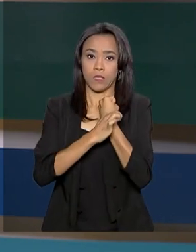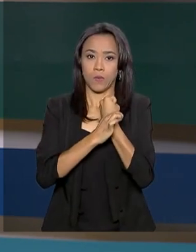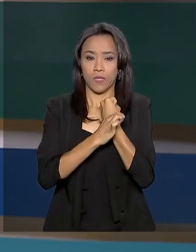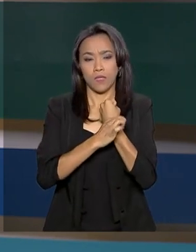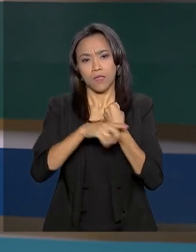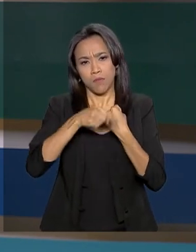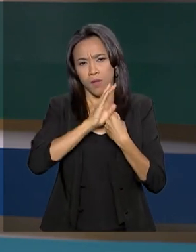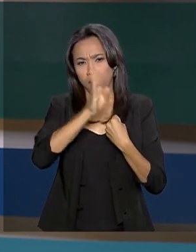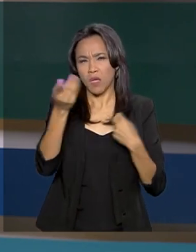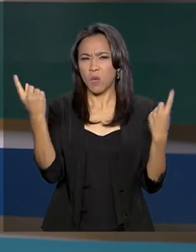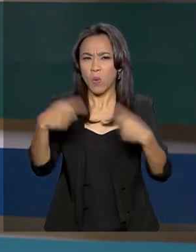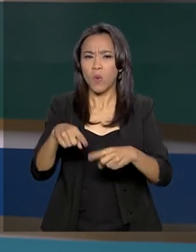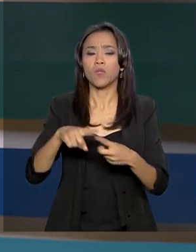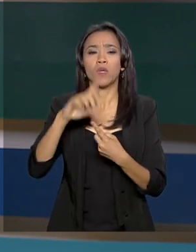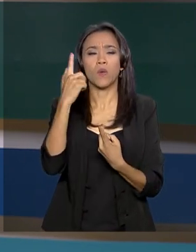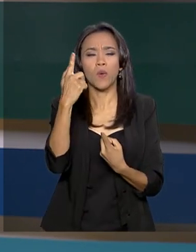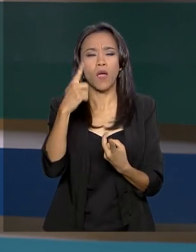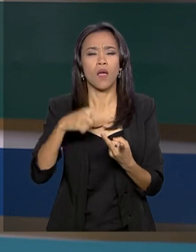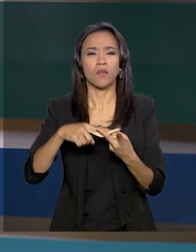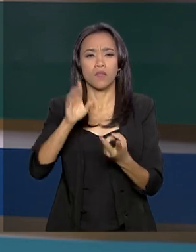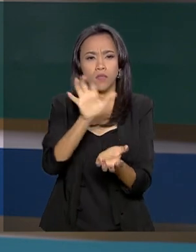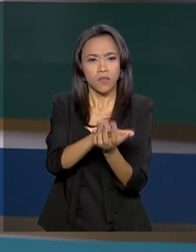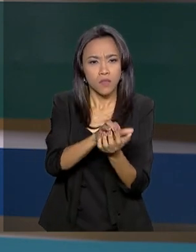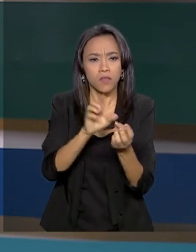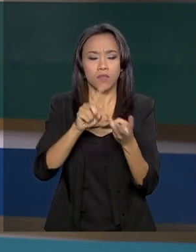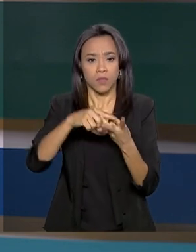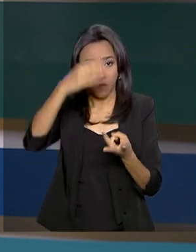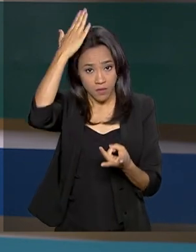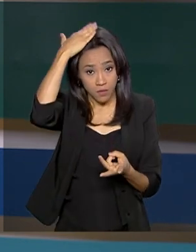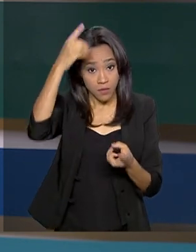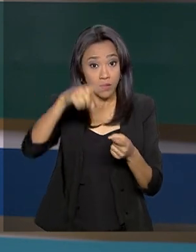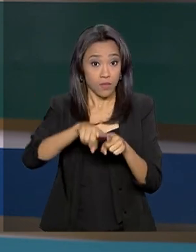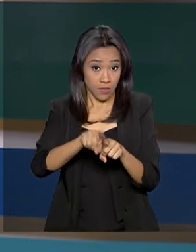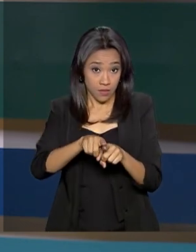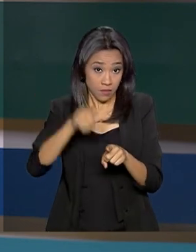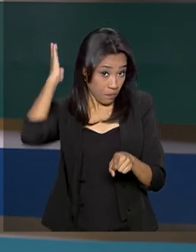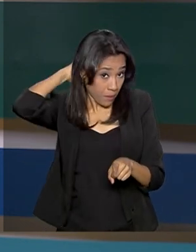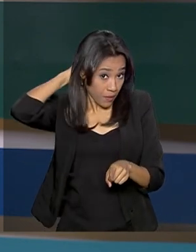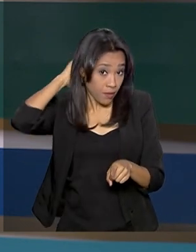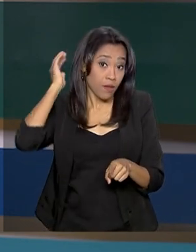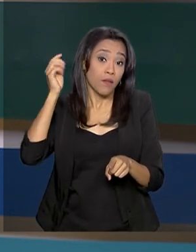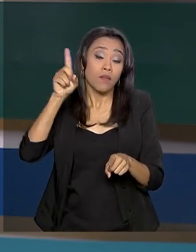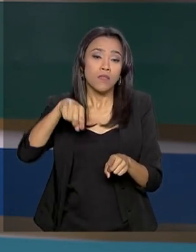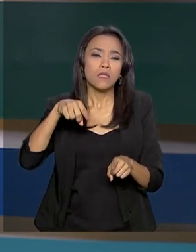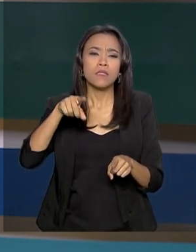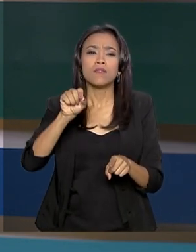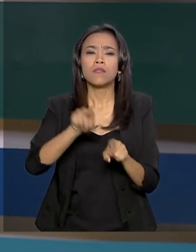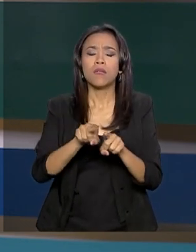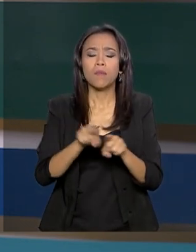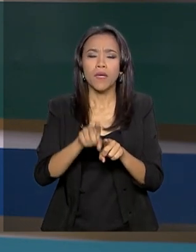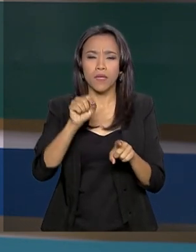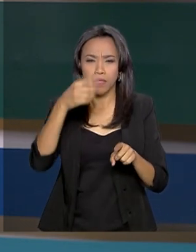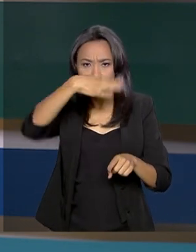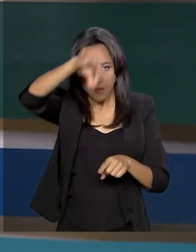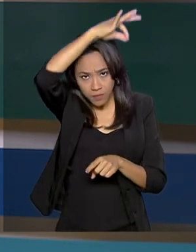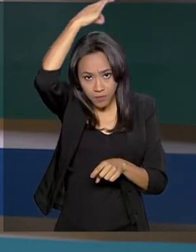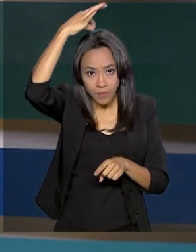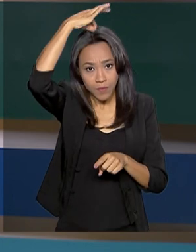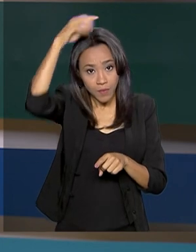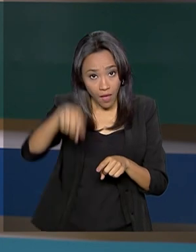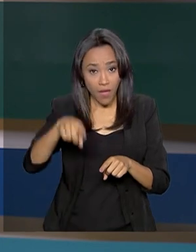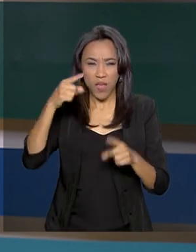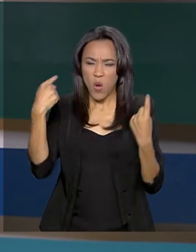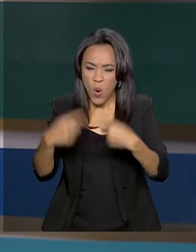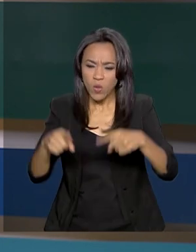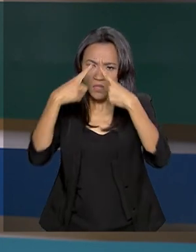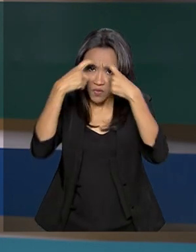nos estados de Goiás, Pernambuco, Pará, Espírito Santo e Paraná. A ação contempla o Programa Nacional de Enfrentamento à Criminalidade